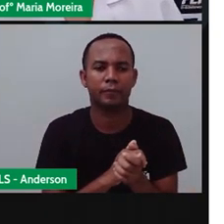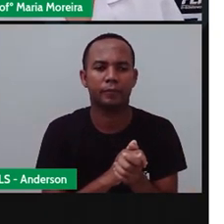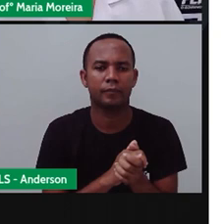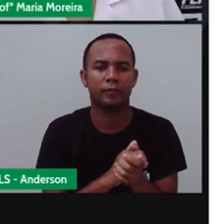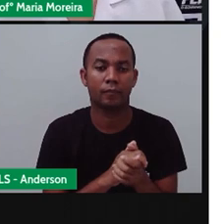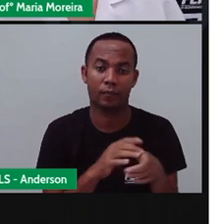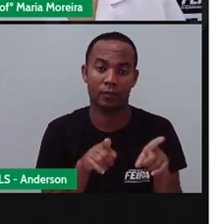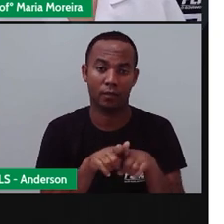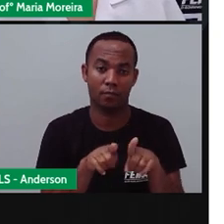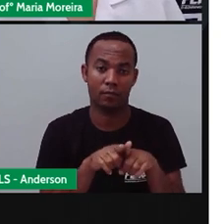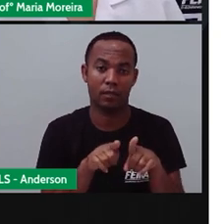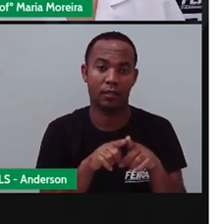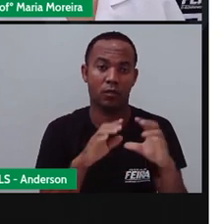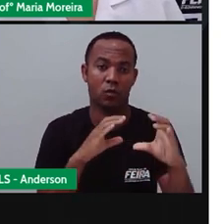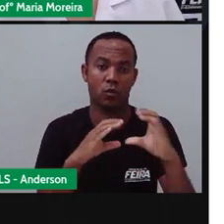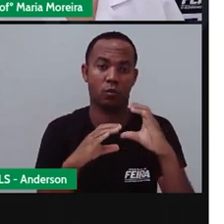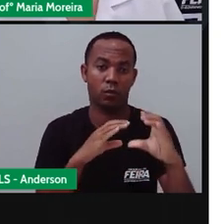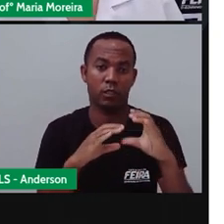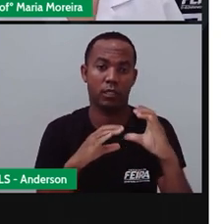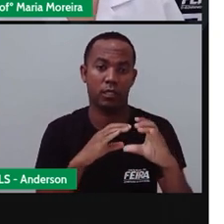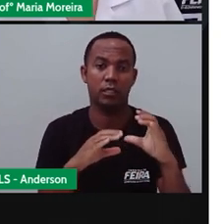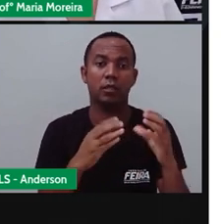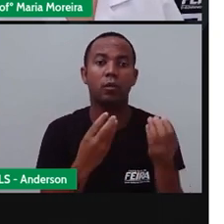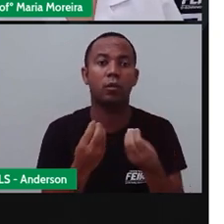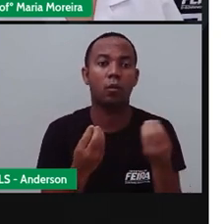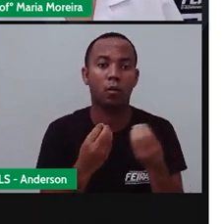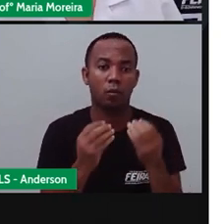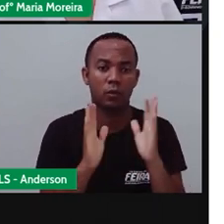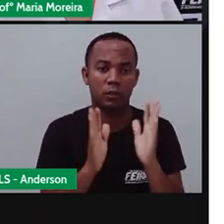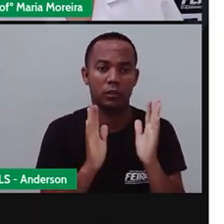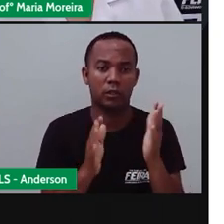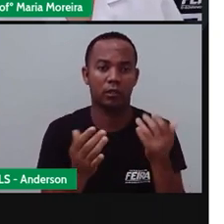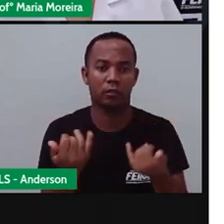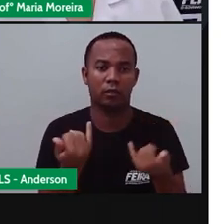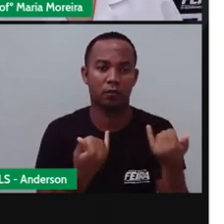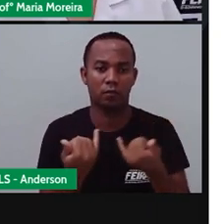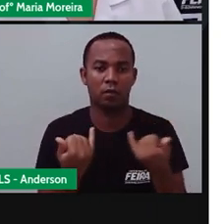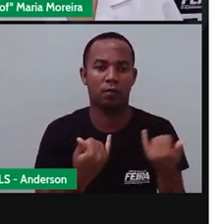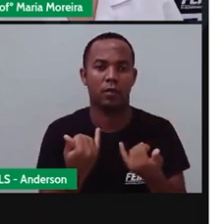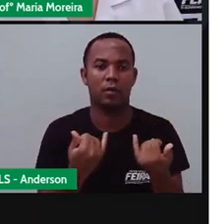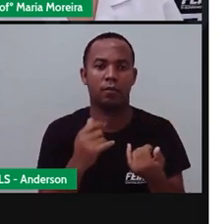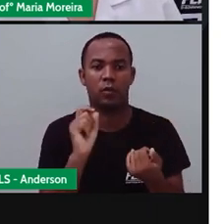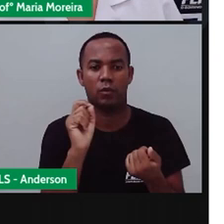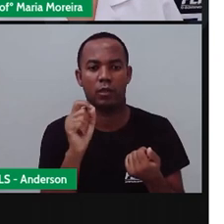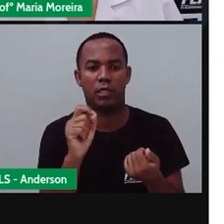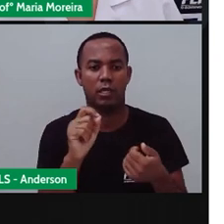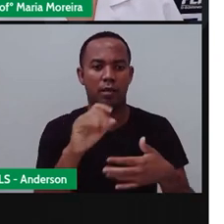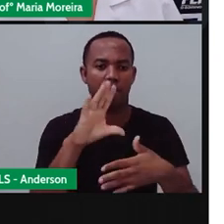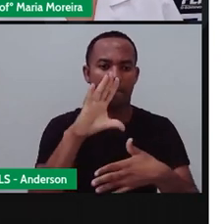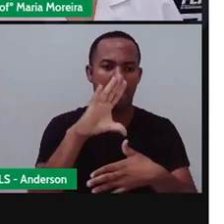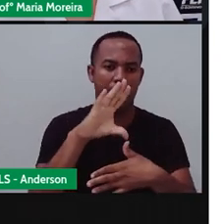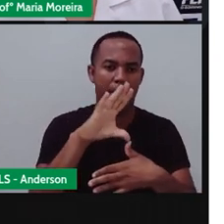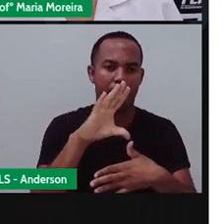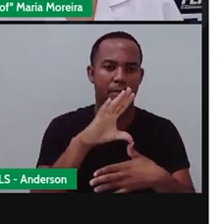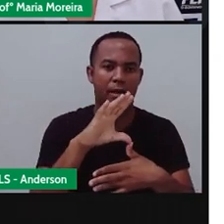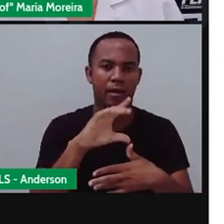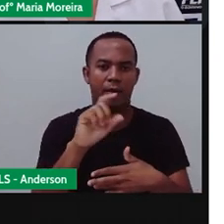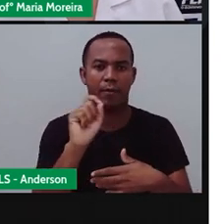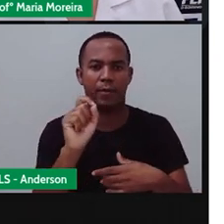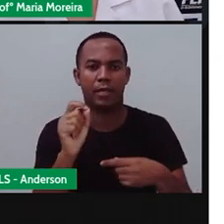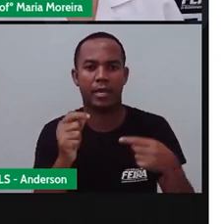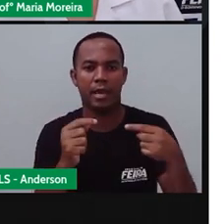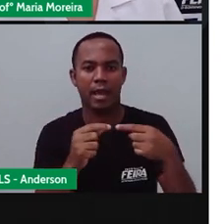Comunicação, né, como já informamos, os mapas, né, são uma forma de comunicação. Olha esse mapa aqui.